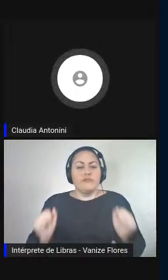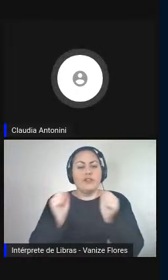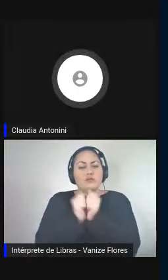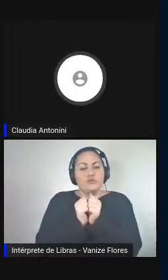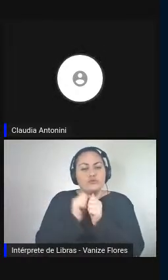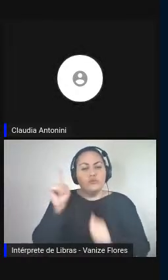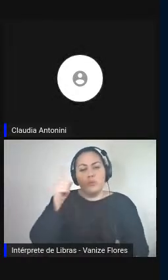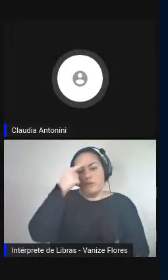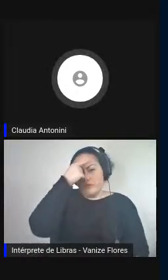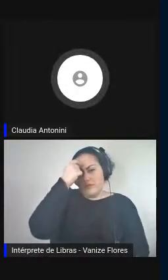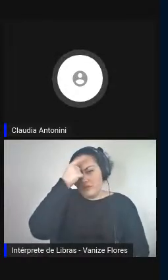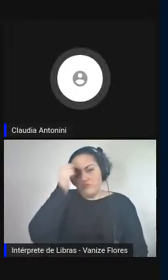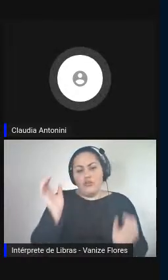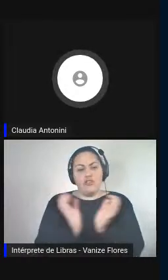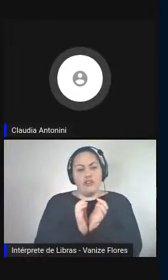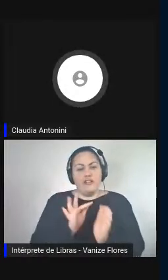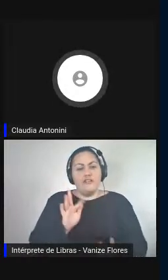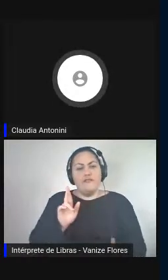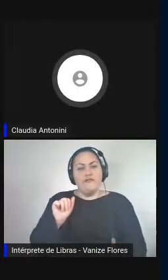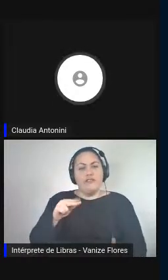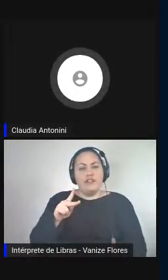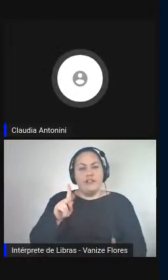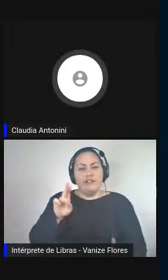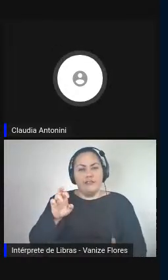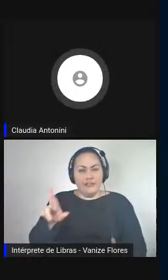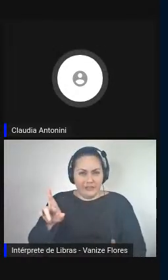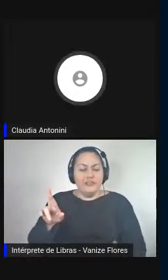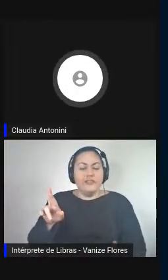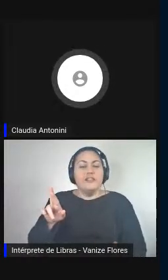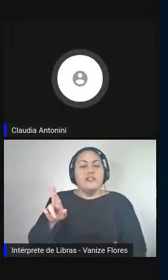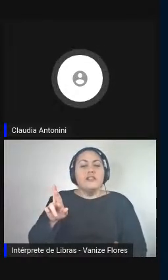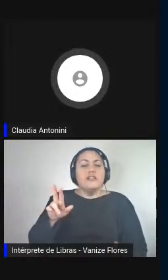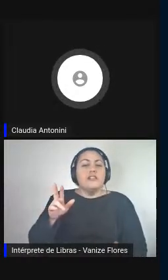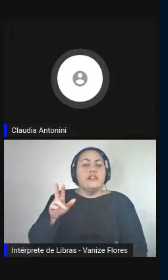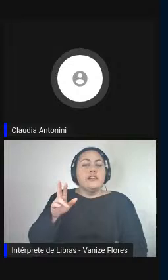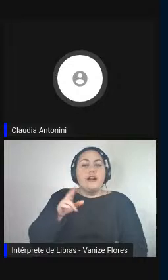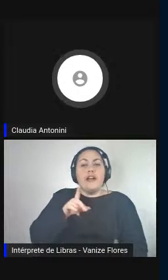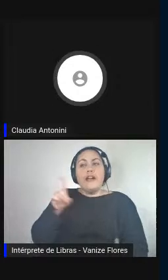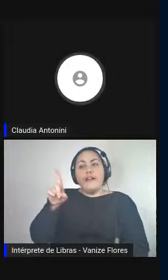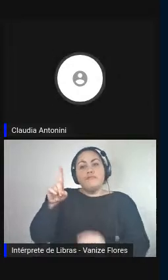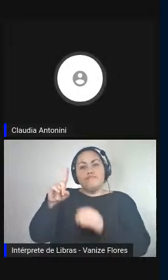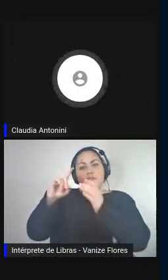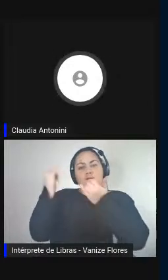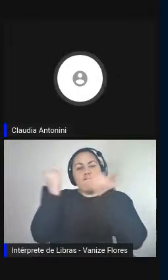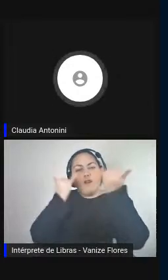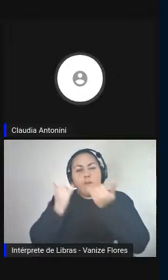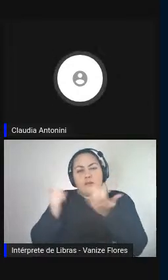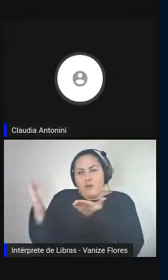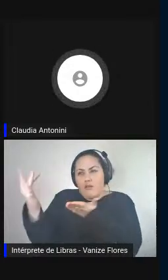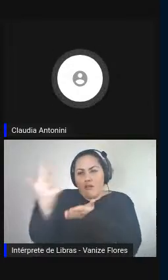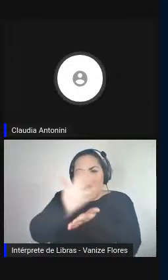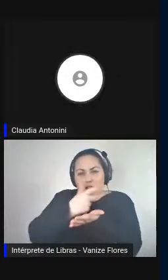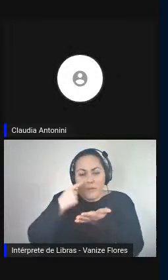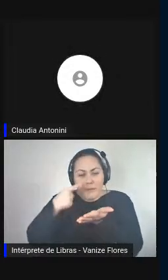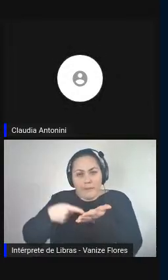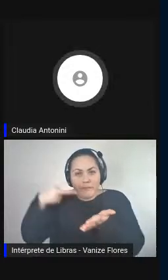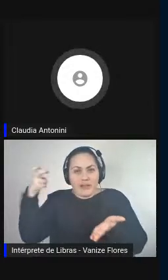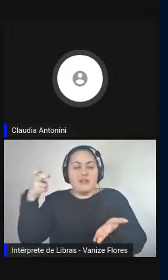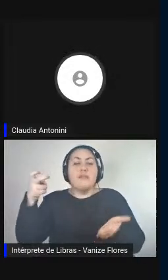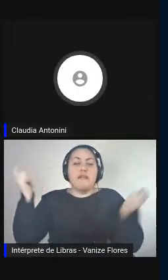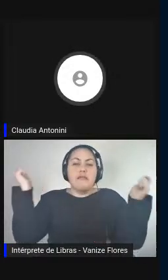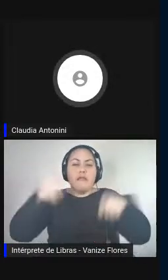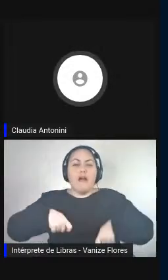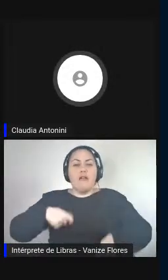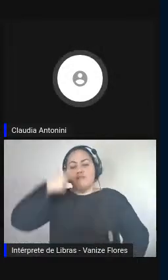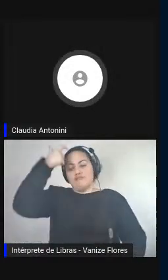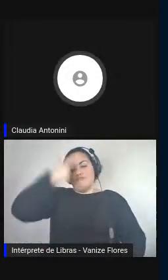dados indicam a possibilidade de uma melhoria do rendimento do intérprete, se